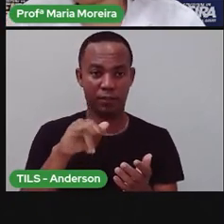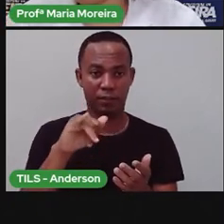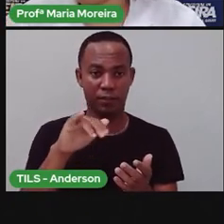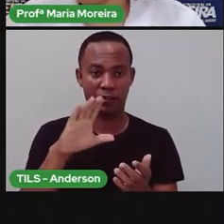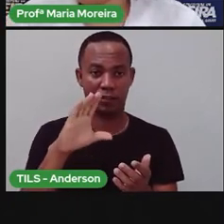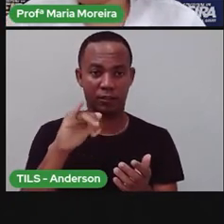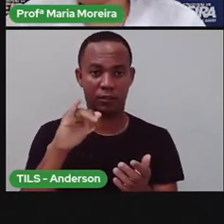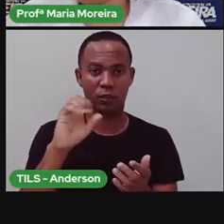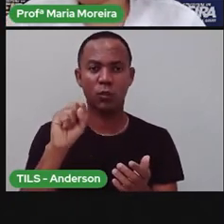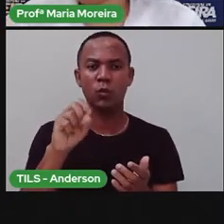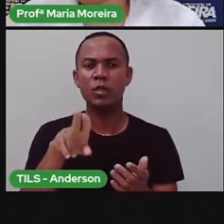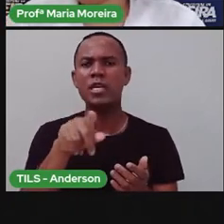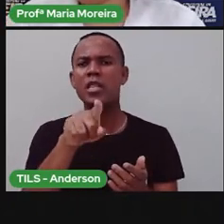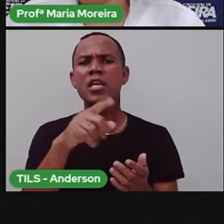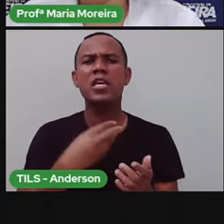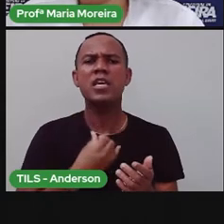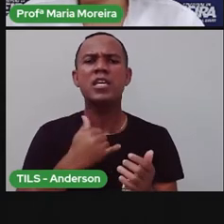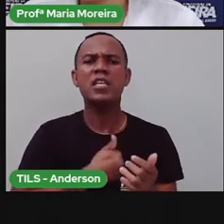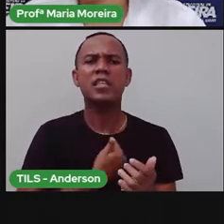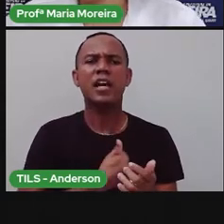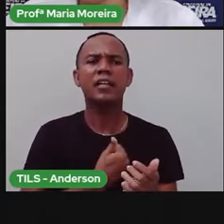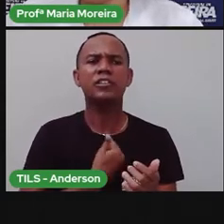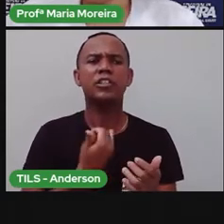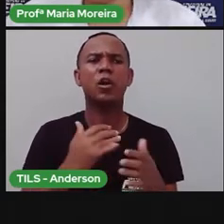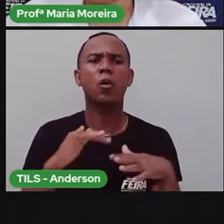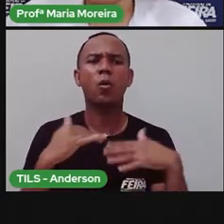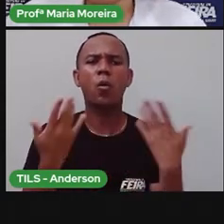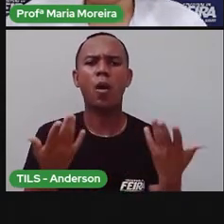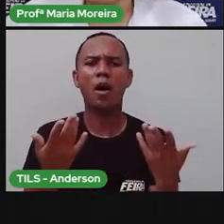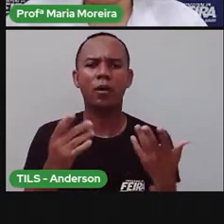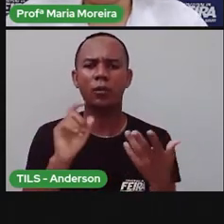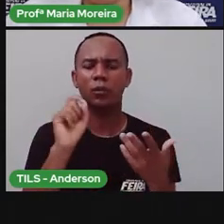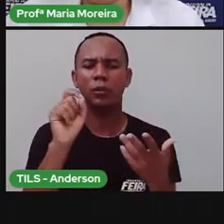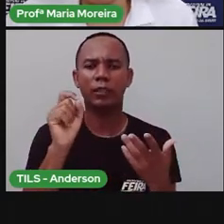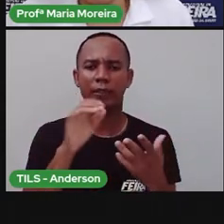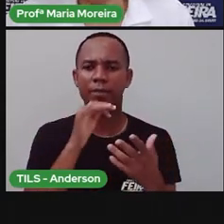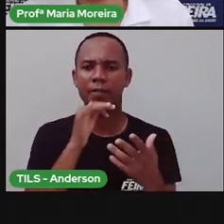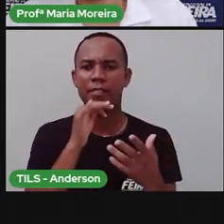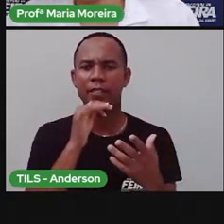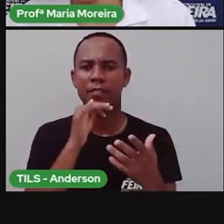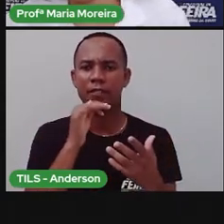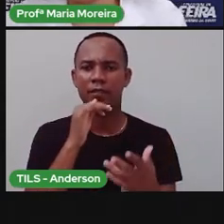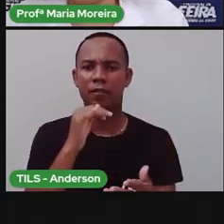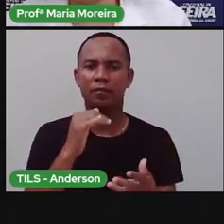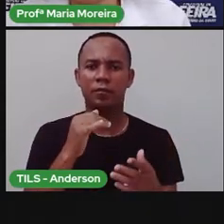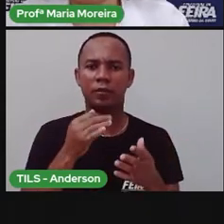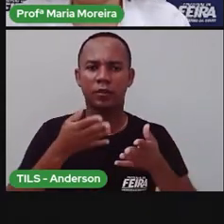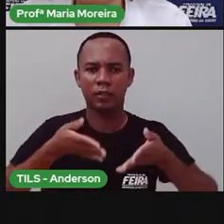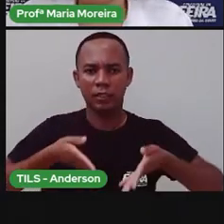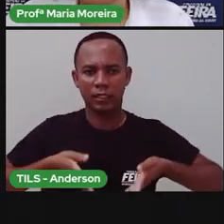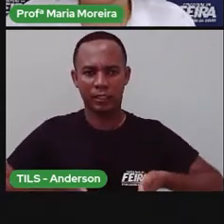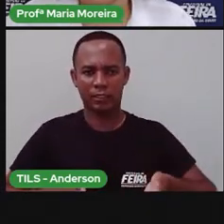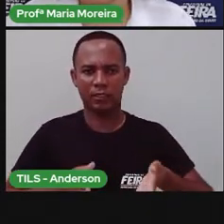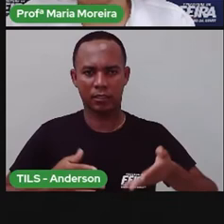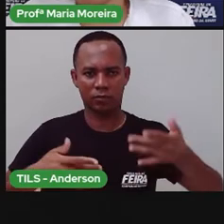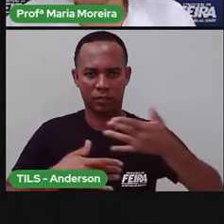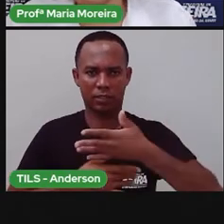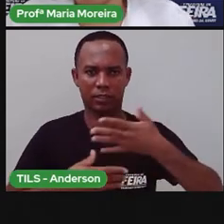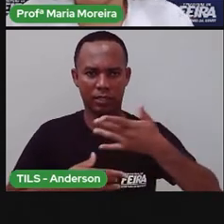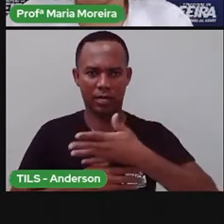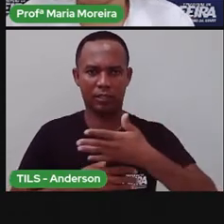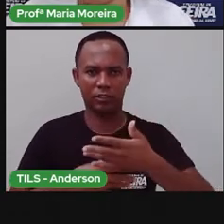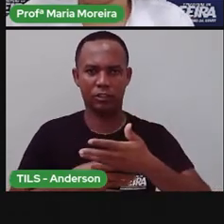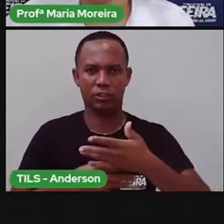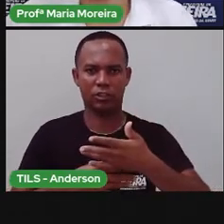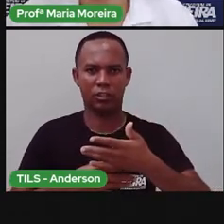qual seria a idade dele? E aí, vamos exercitar aquela atividade? Bom, ele nasceu na cidade do Rio de Janeiro. Olha